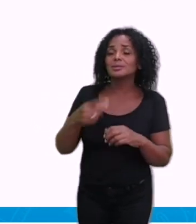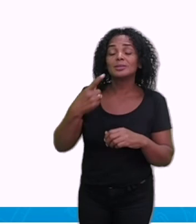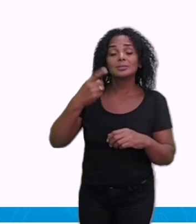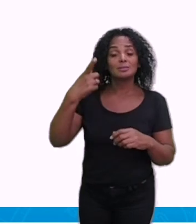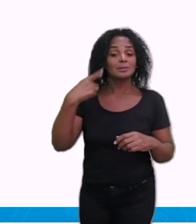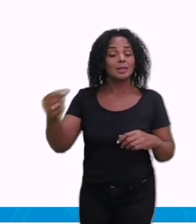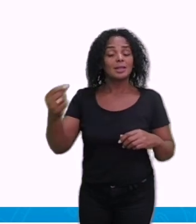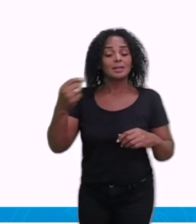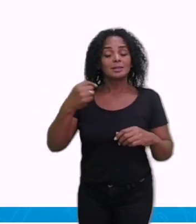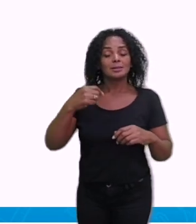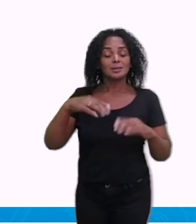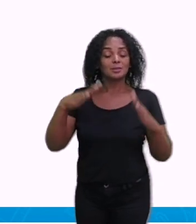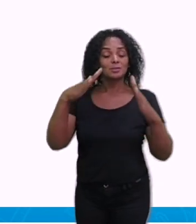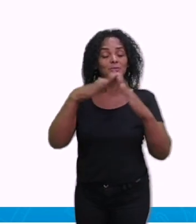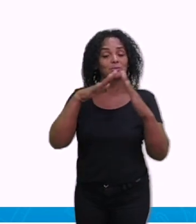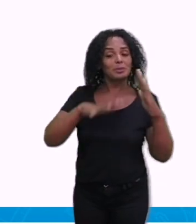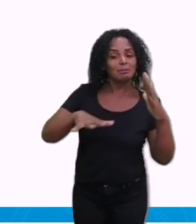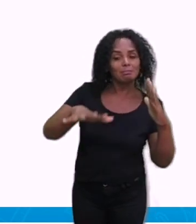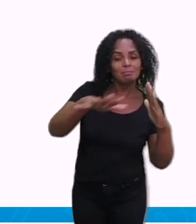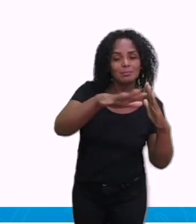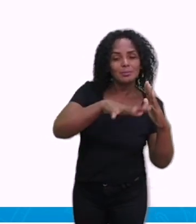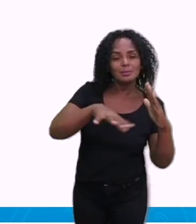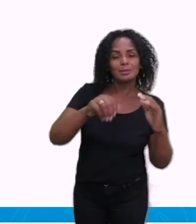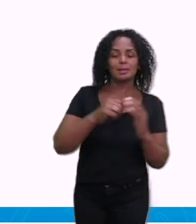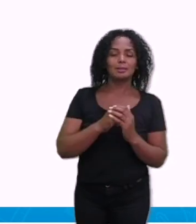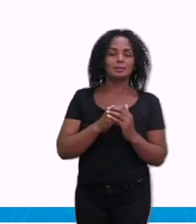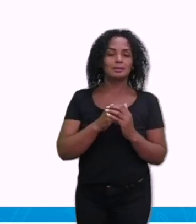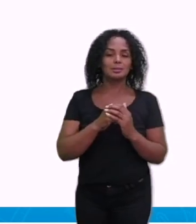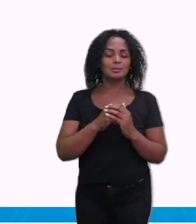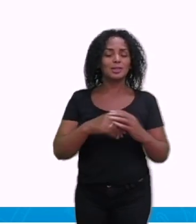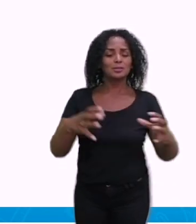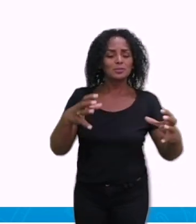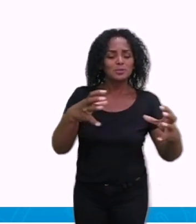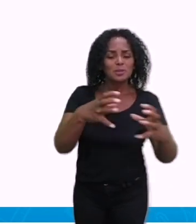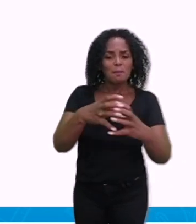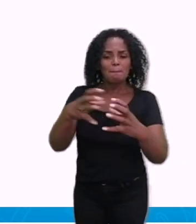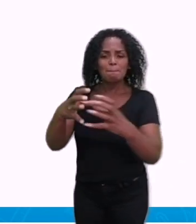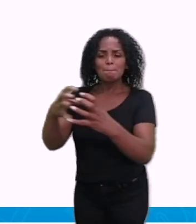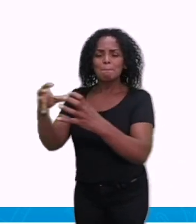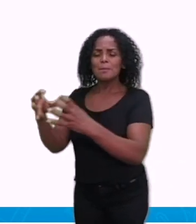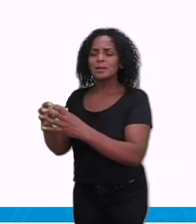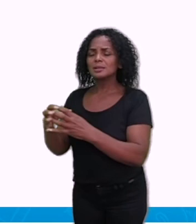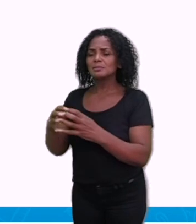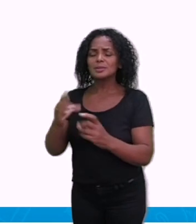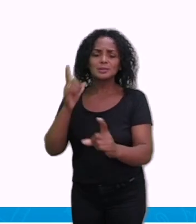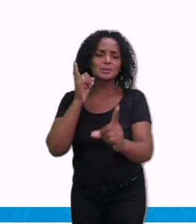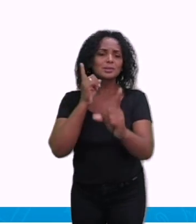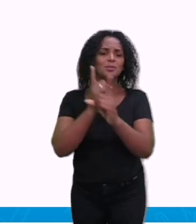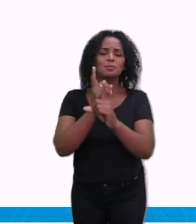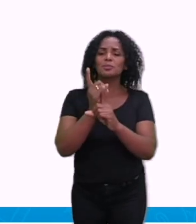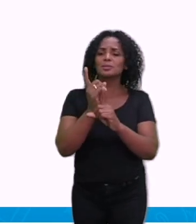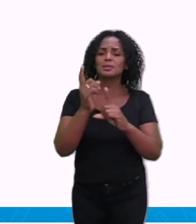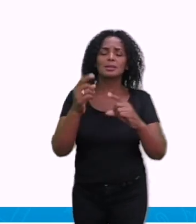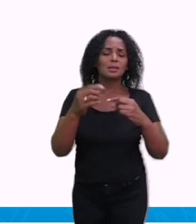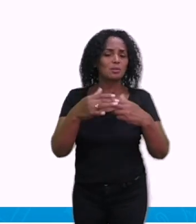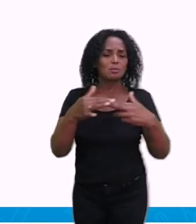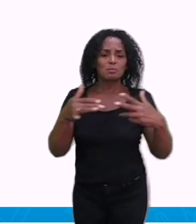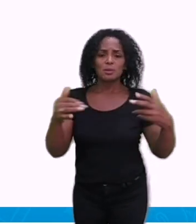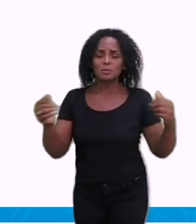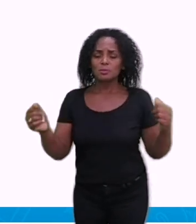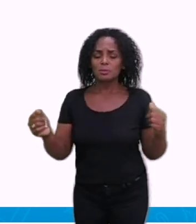quarteirão olhando, ver se você acha qualquer tipo ou qualquer possível